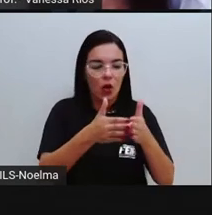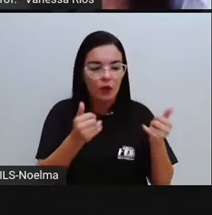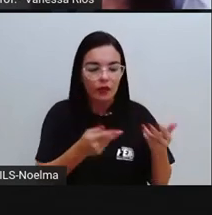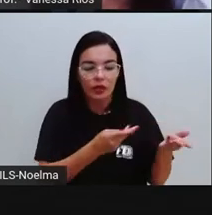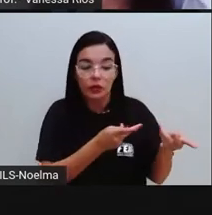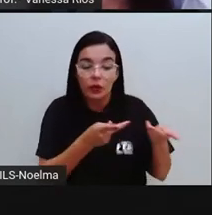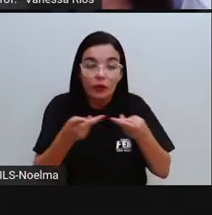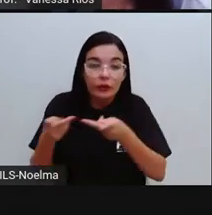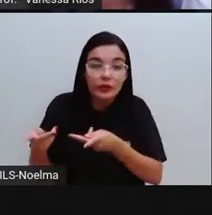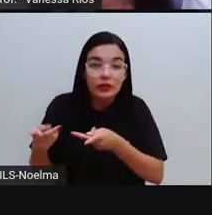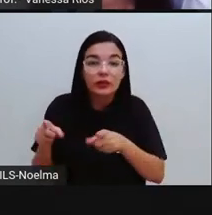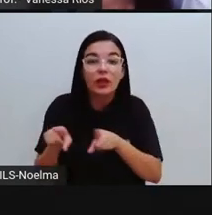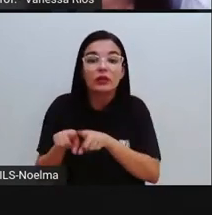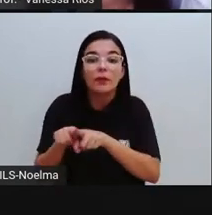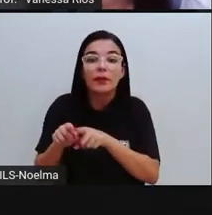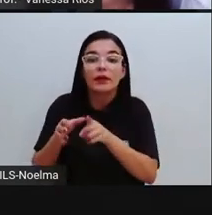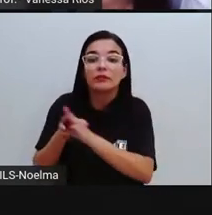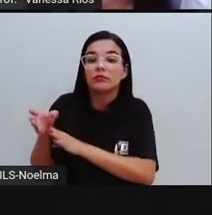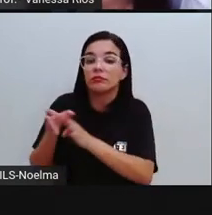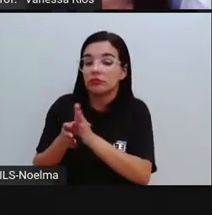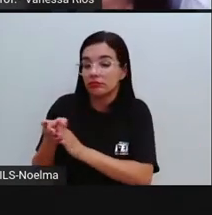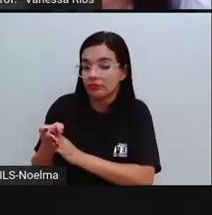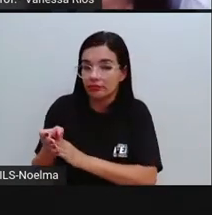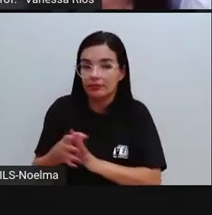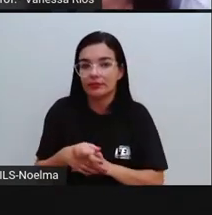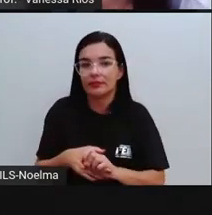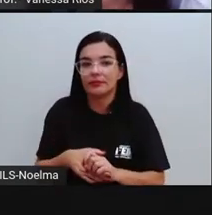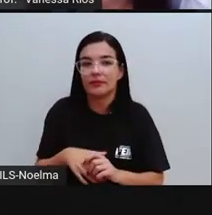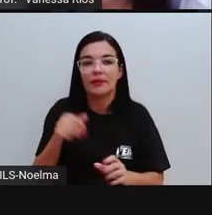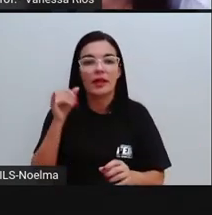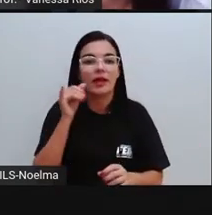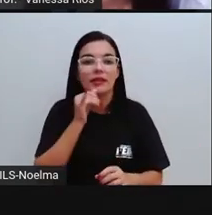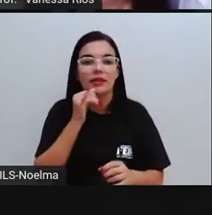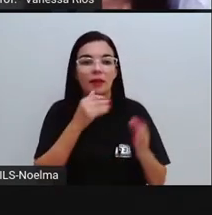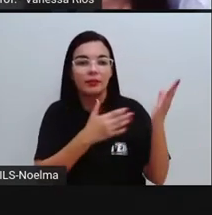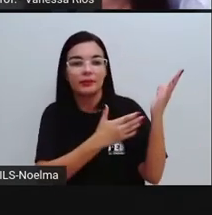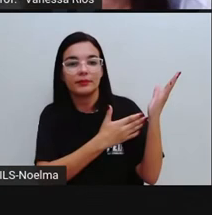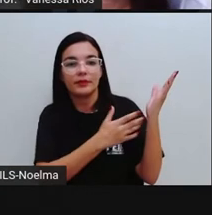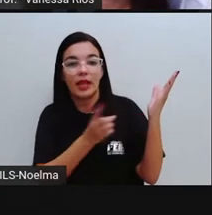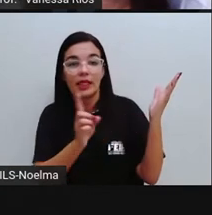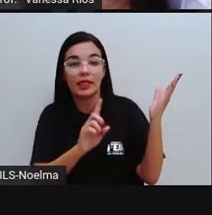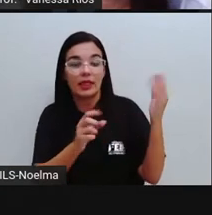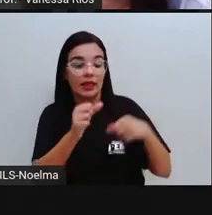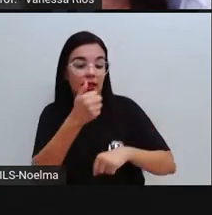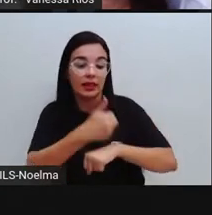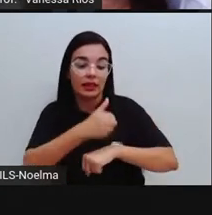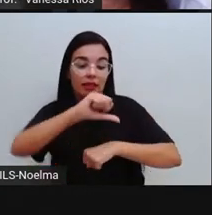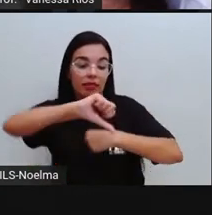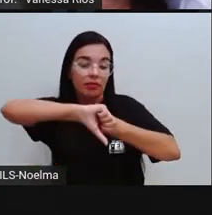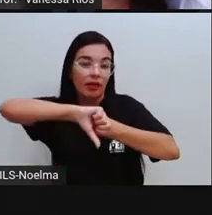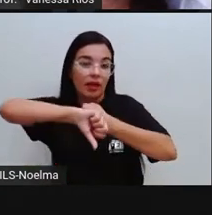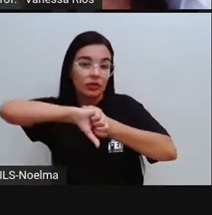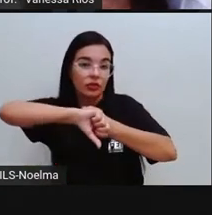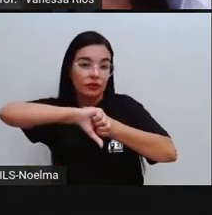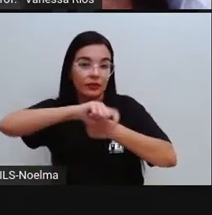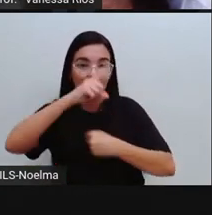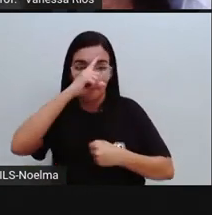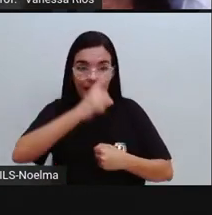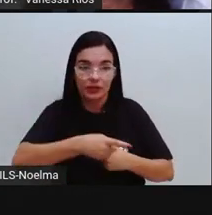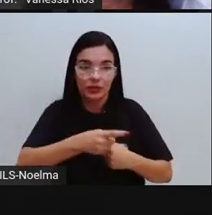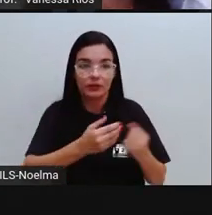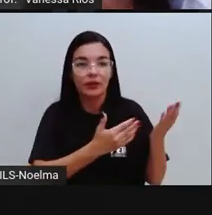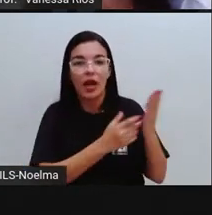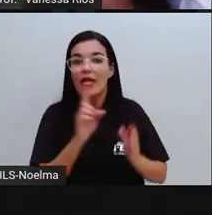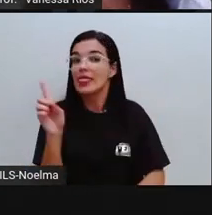comando. E aí, tem um exemplo aqui, ó. Do verbo, no modo imperativo negativo, ó.